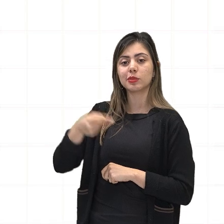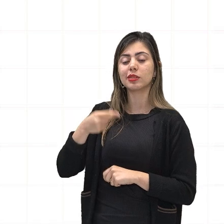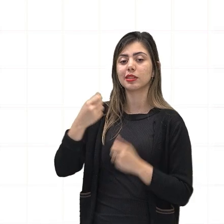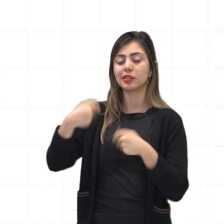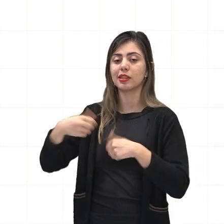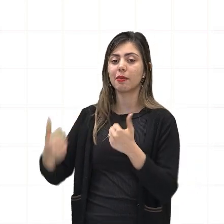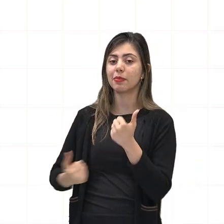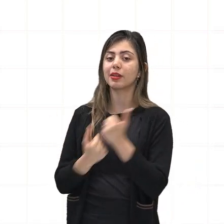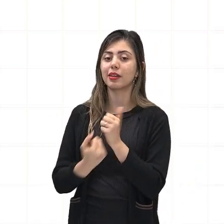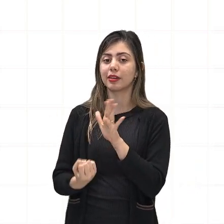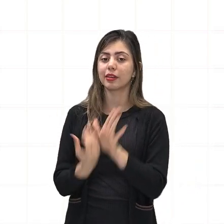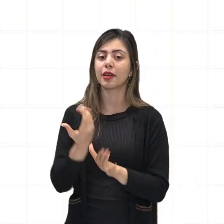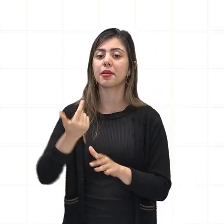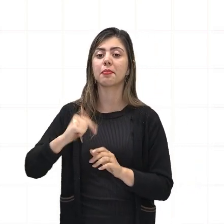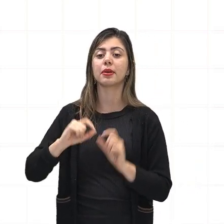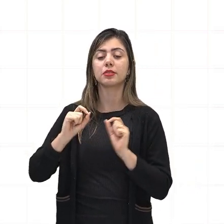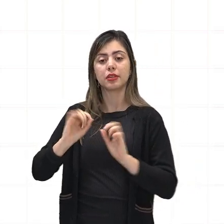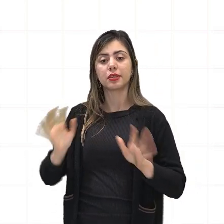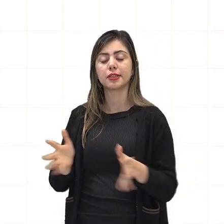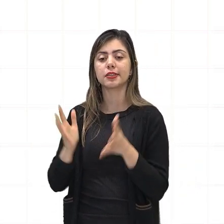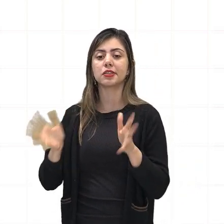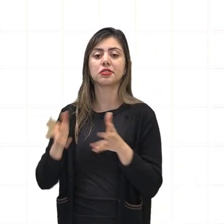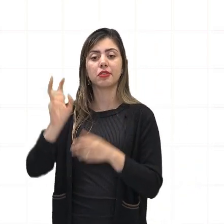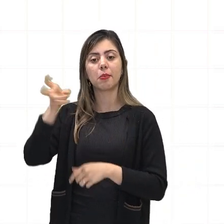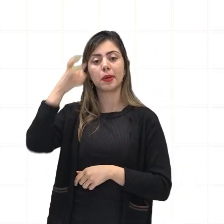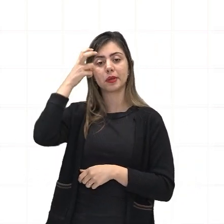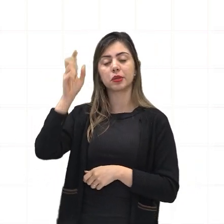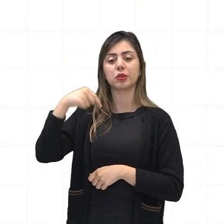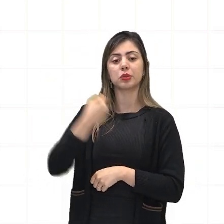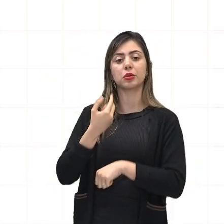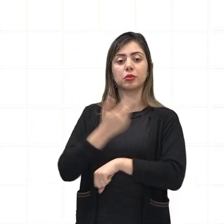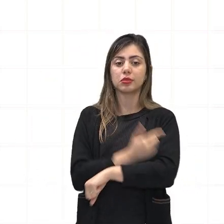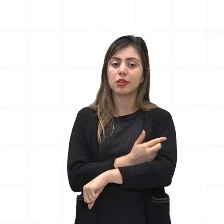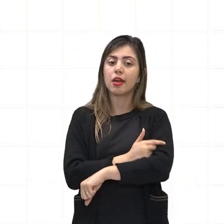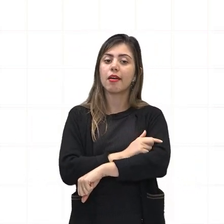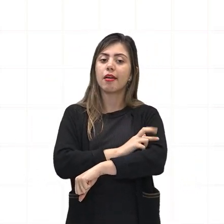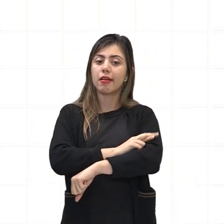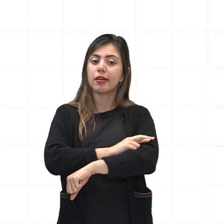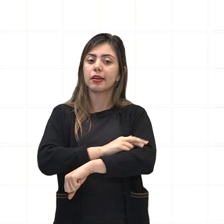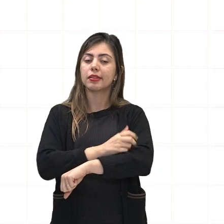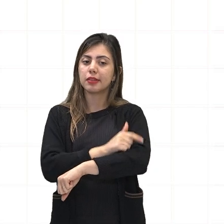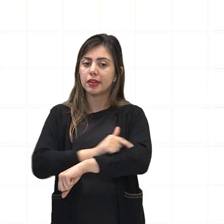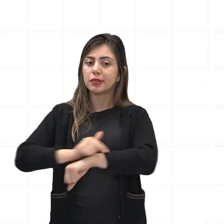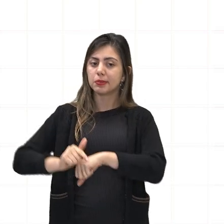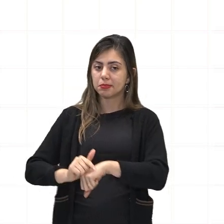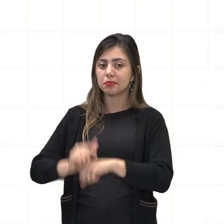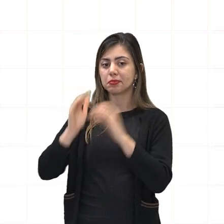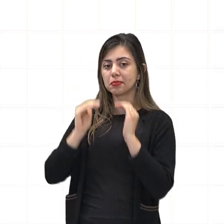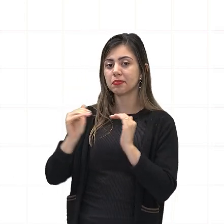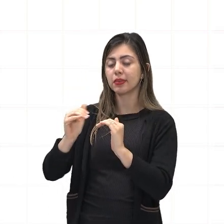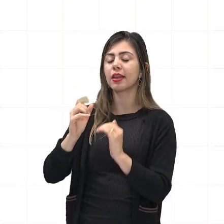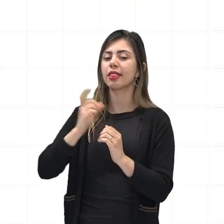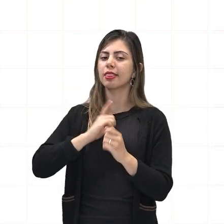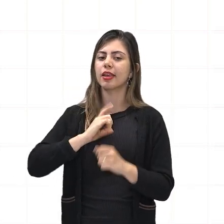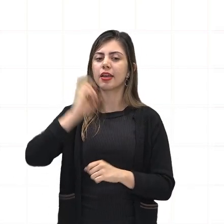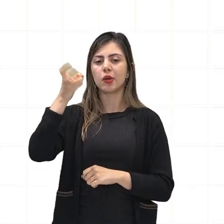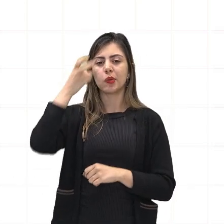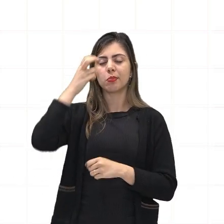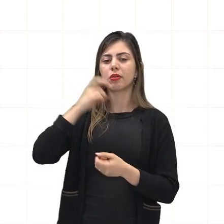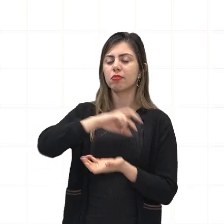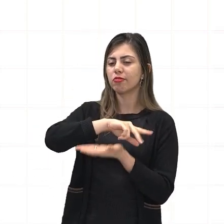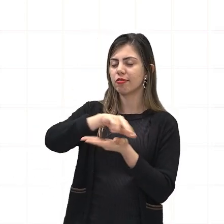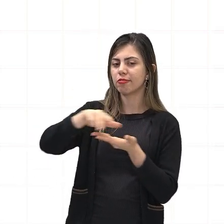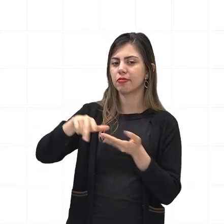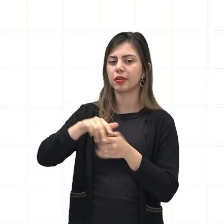de apoio e a promoção de uma cultura de respeito à diversidade étnico-cultural.